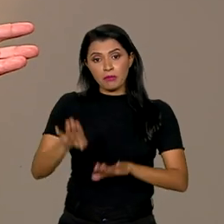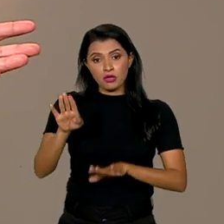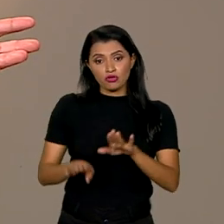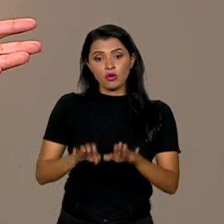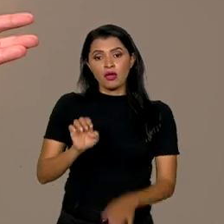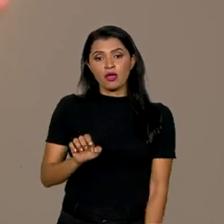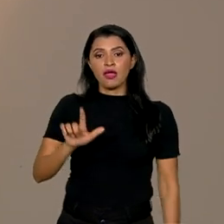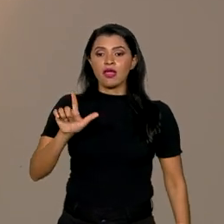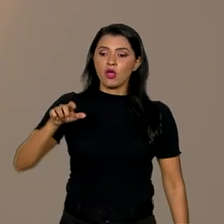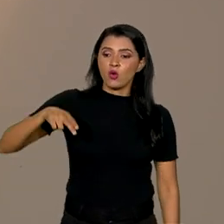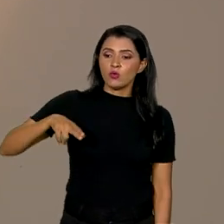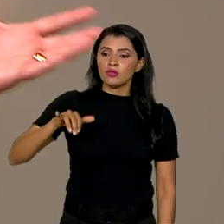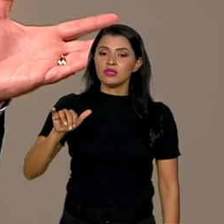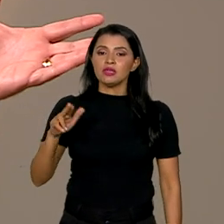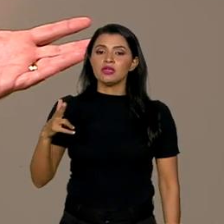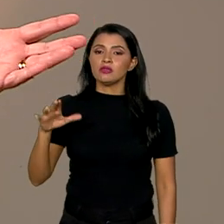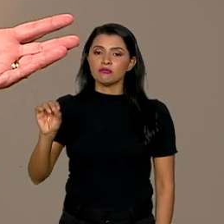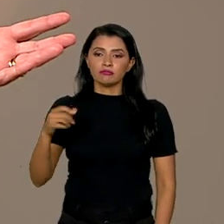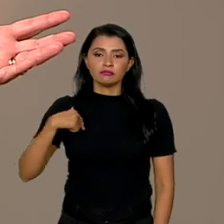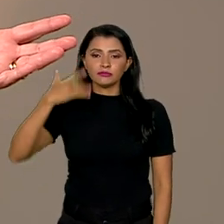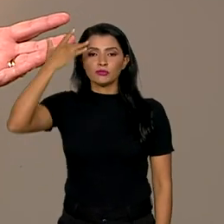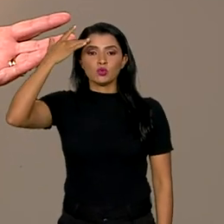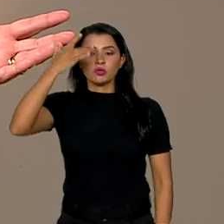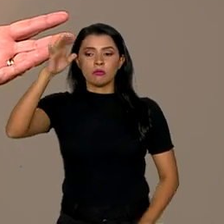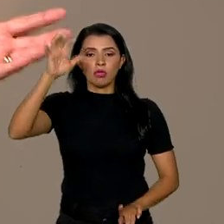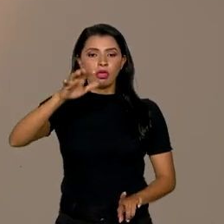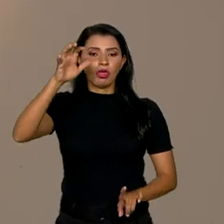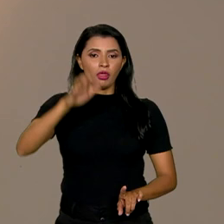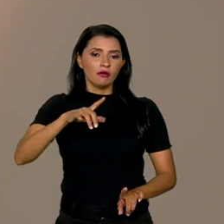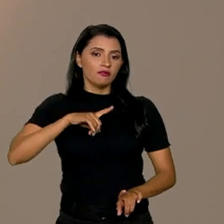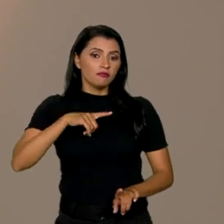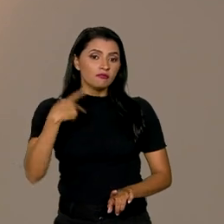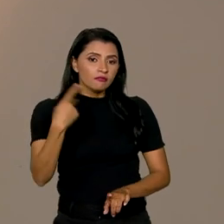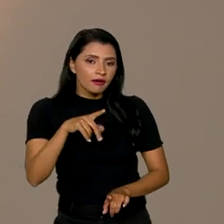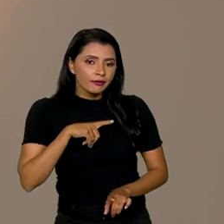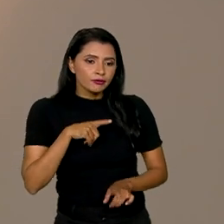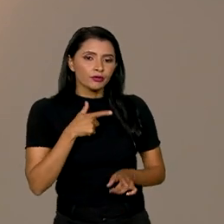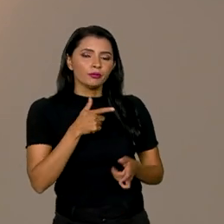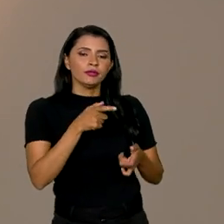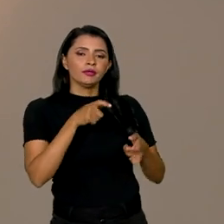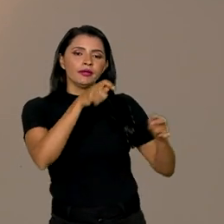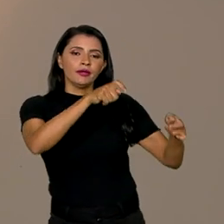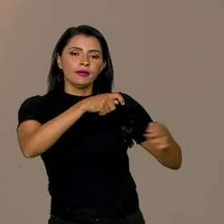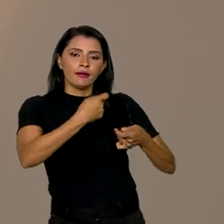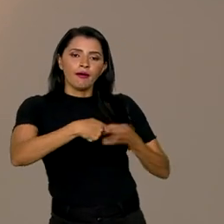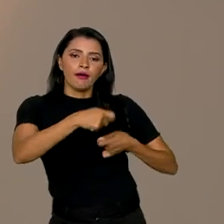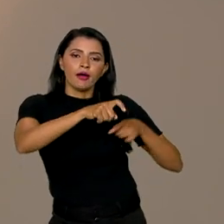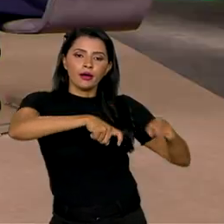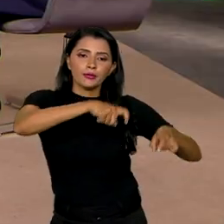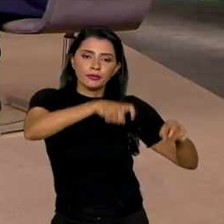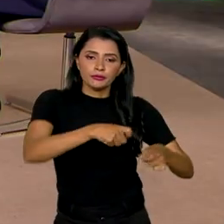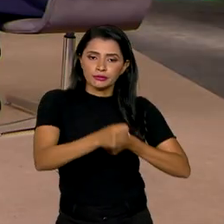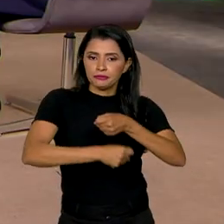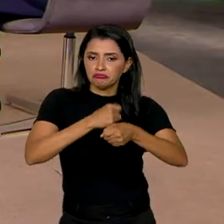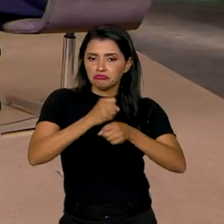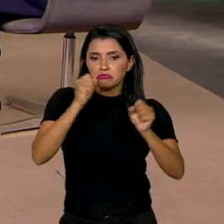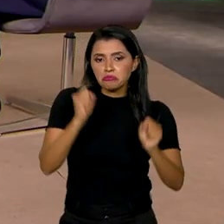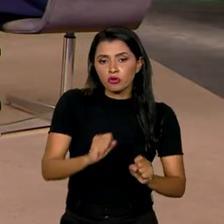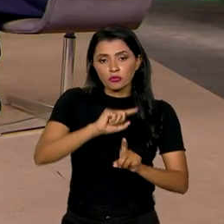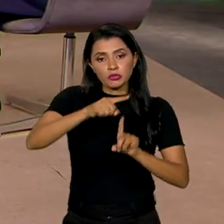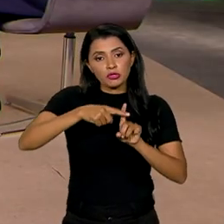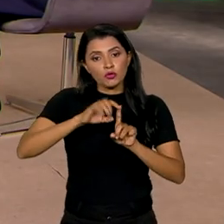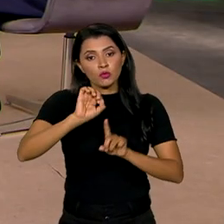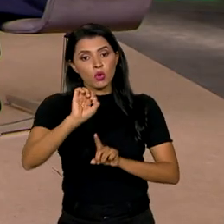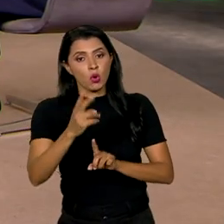Ninho. Porque a gente não sabe qual é efeito que o El Ninho vai ter sobre o agronegócio ano que vem. Pode ser positivo, pode ser